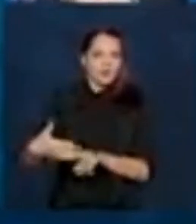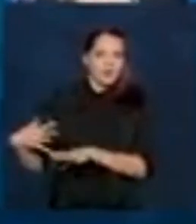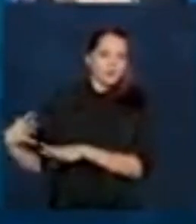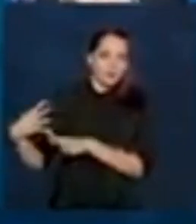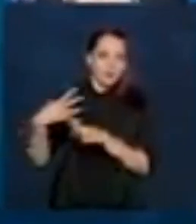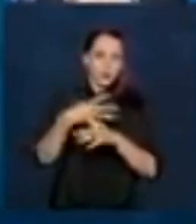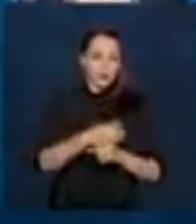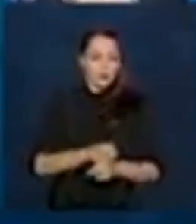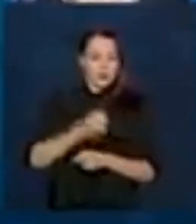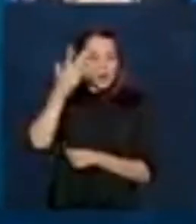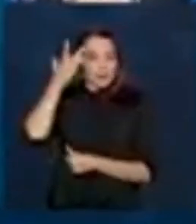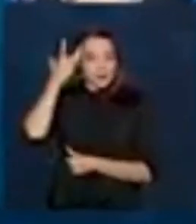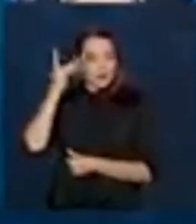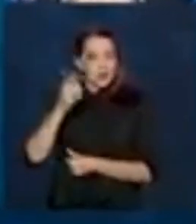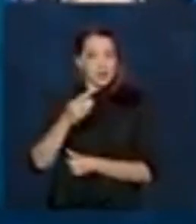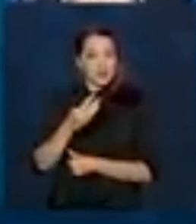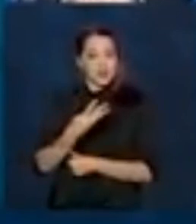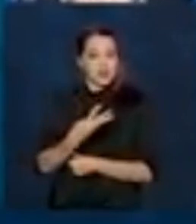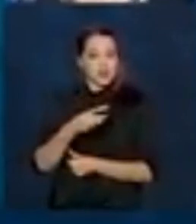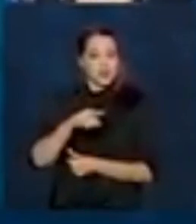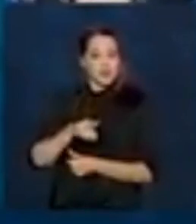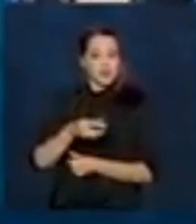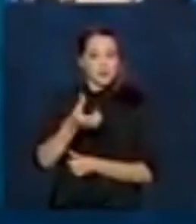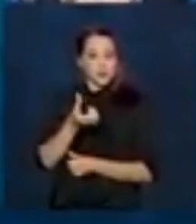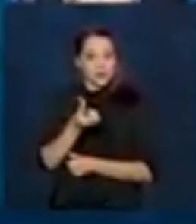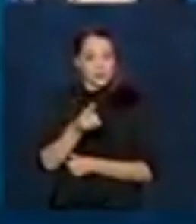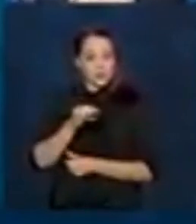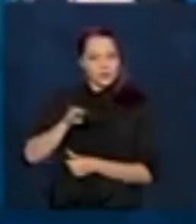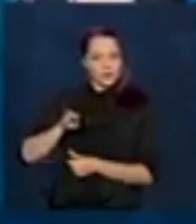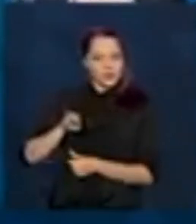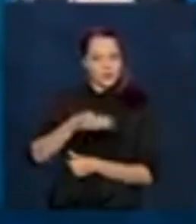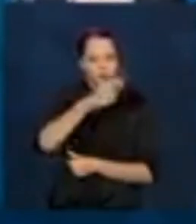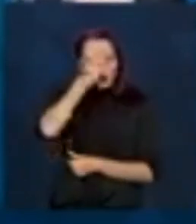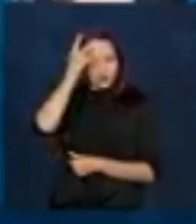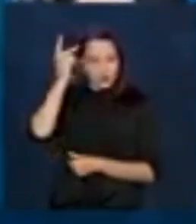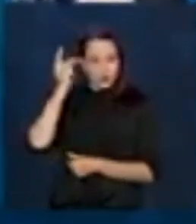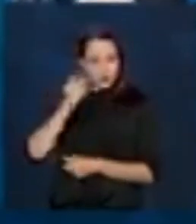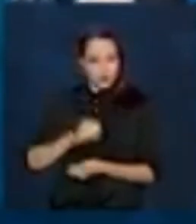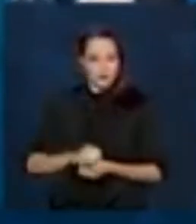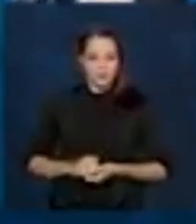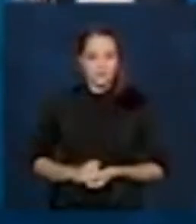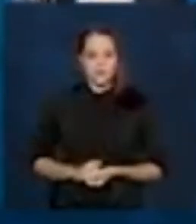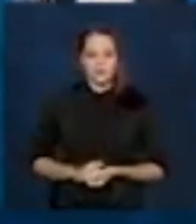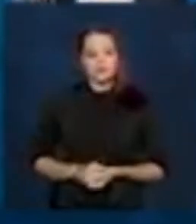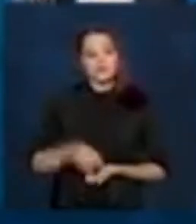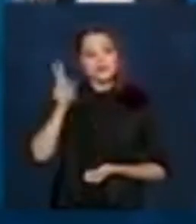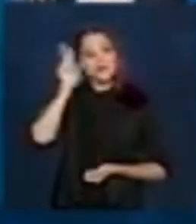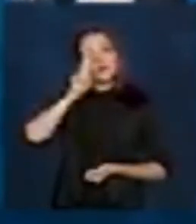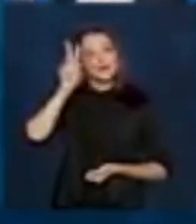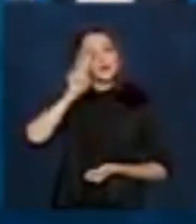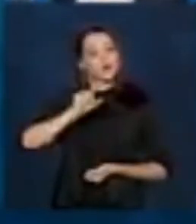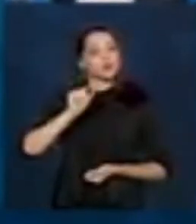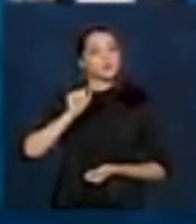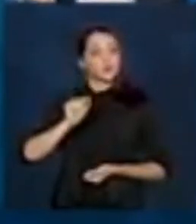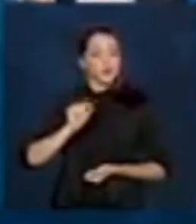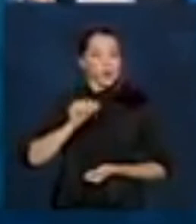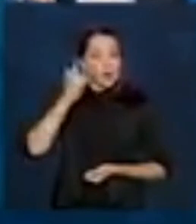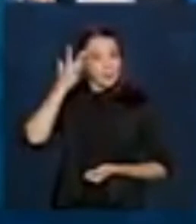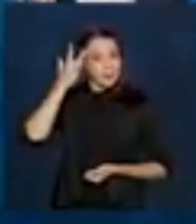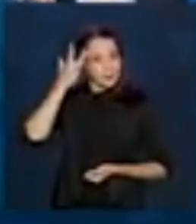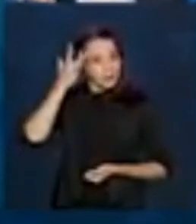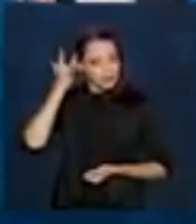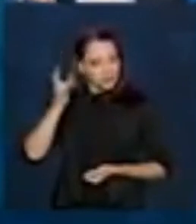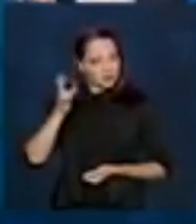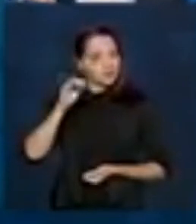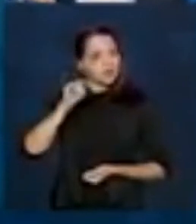total, amanhã, de 3,6 milhões de pessoas. Lembrando que amanhã